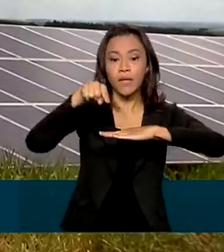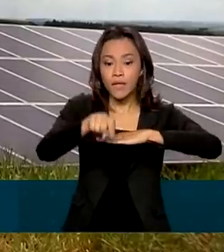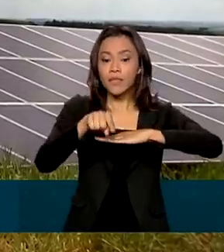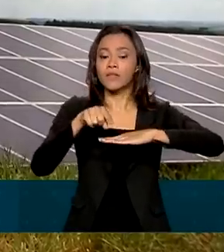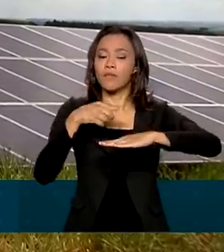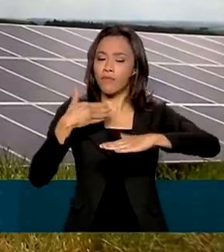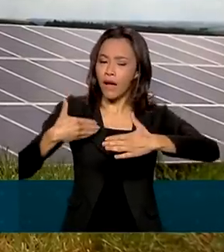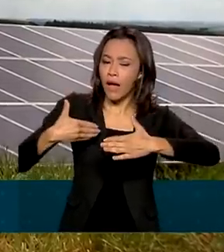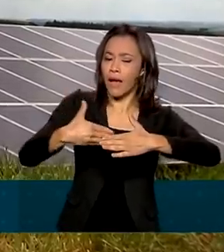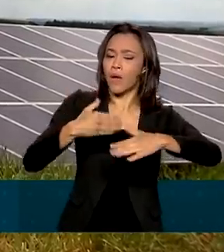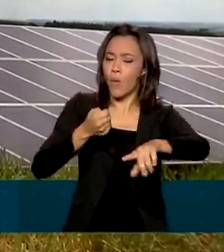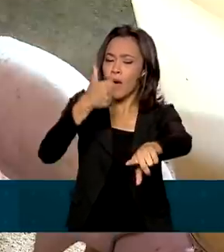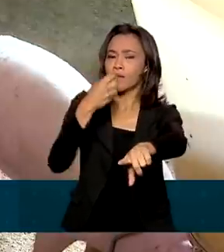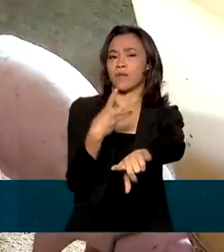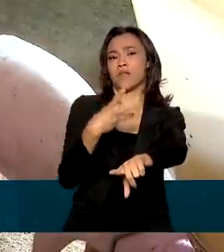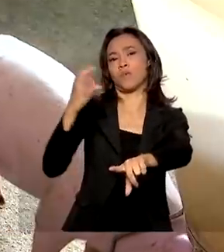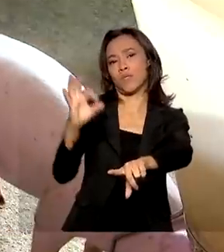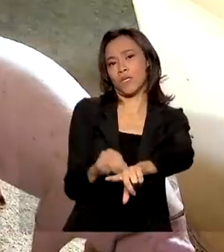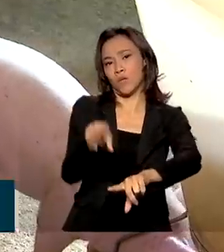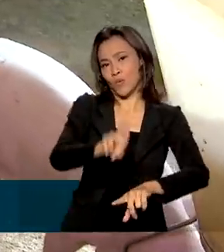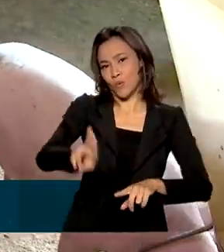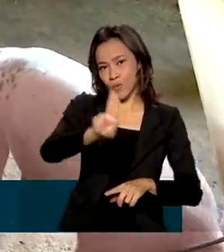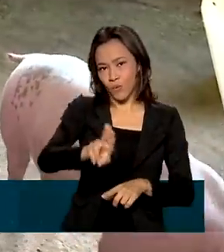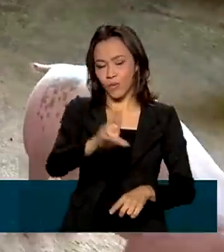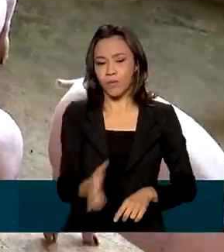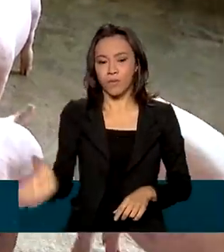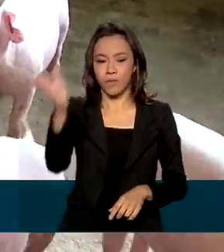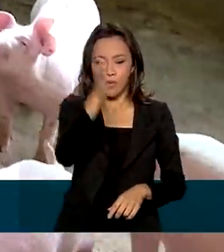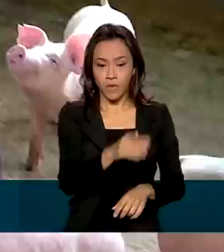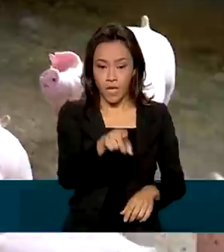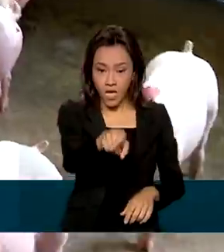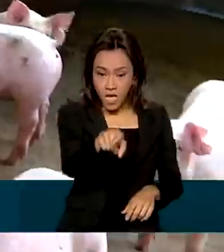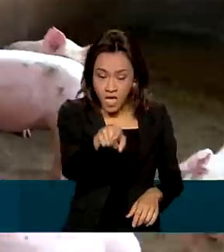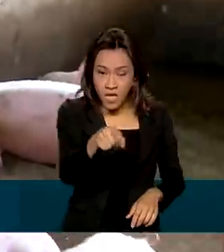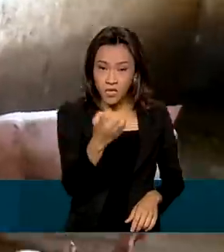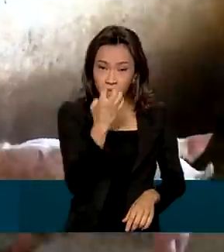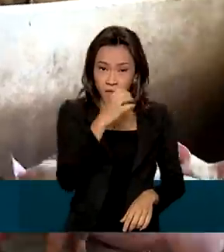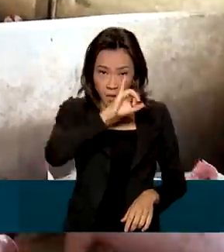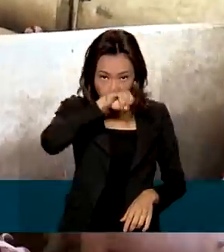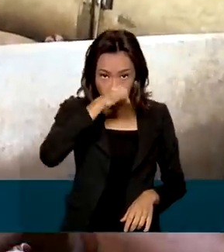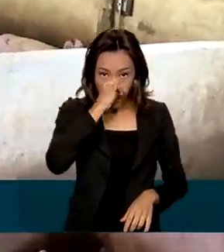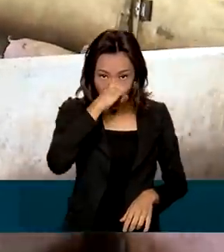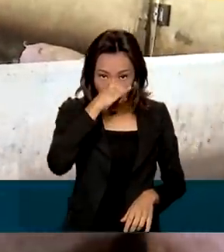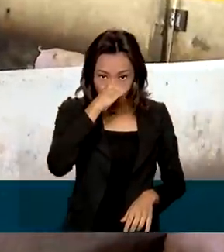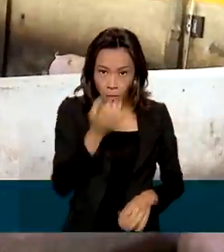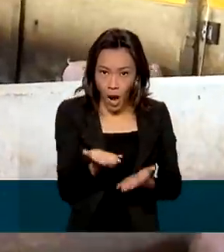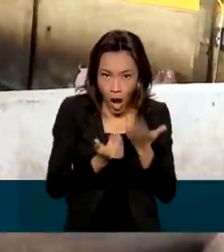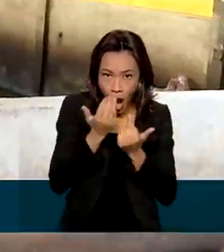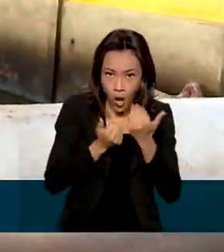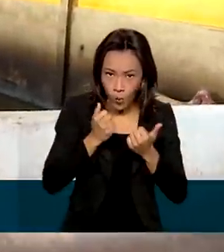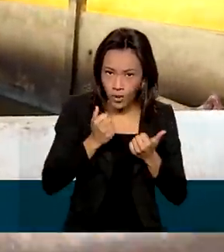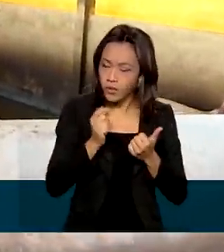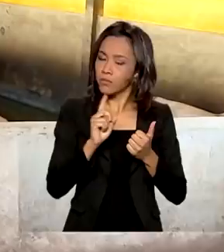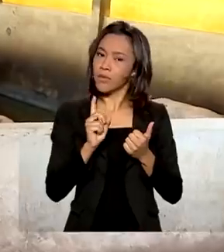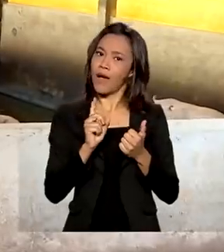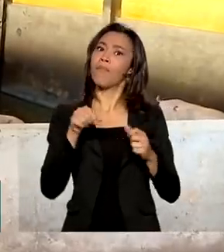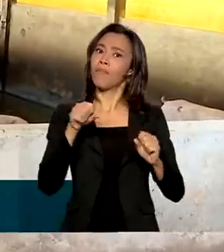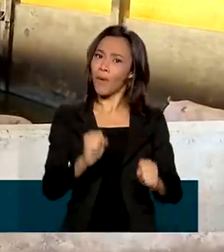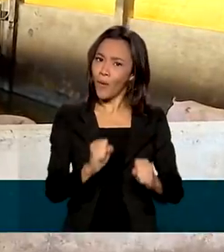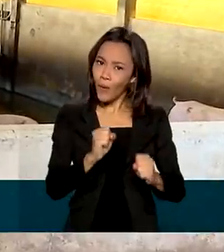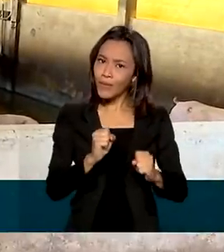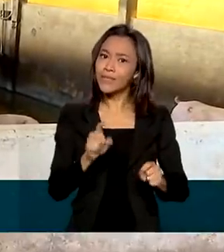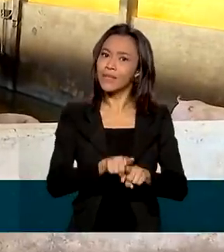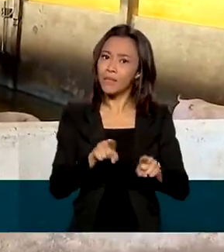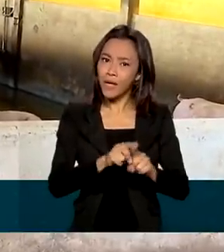perto dos 3%. Esses porcos não servem apenas para alimentação. Eles também podem ajudar a produzir